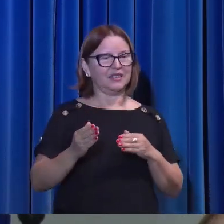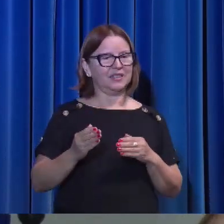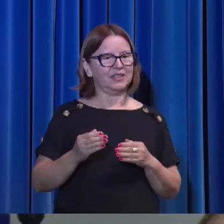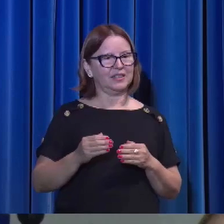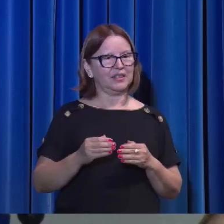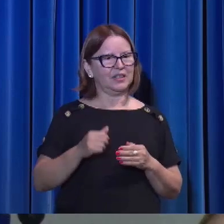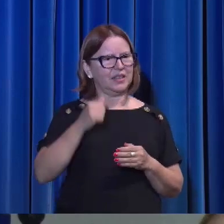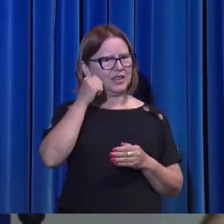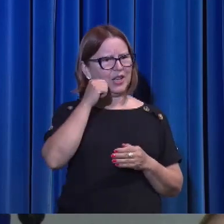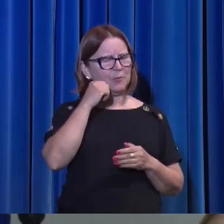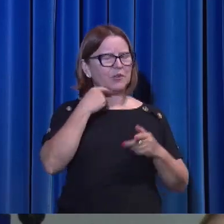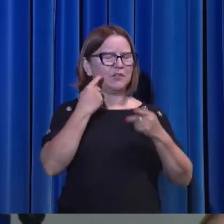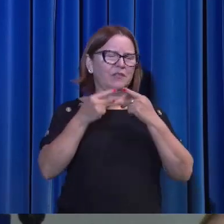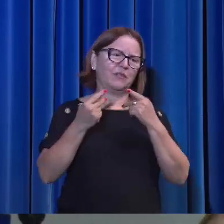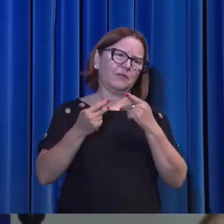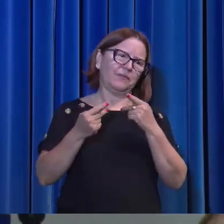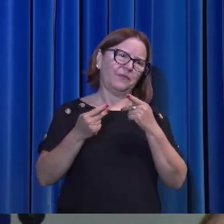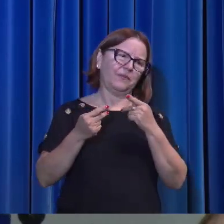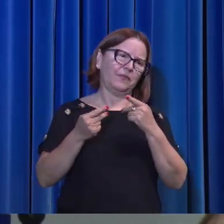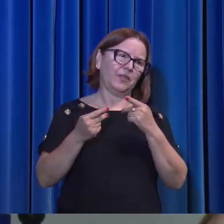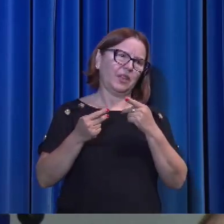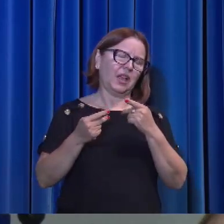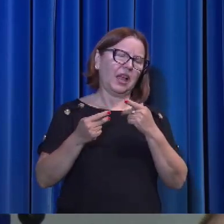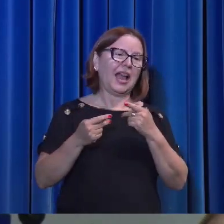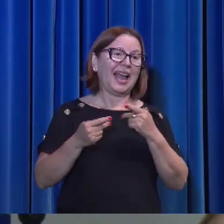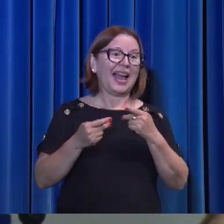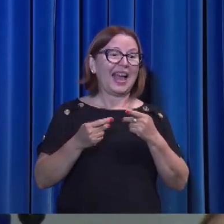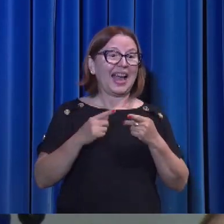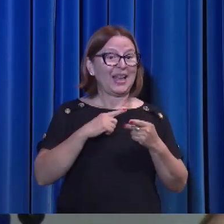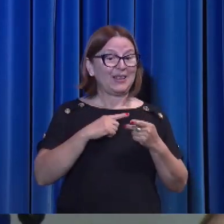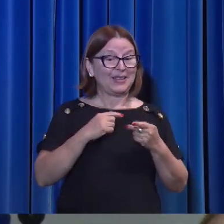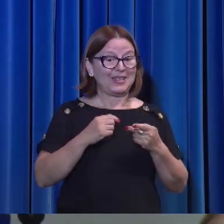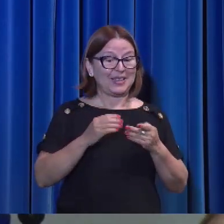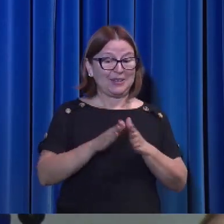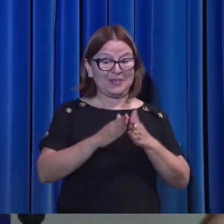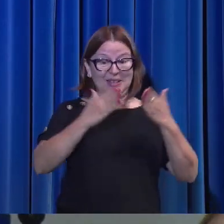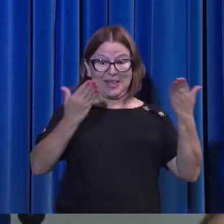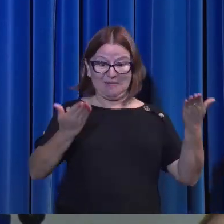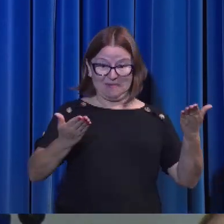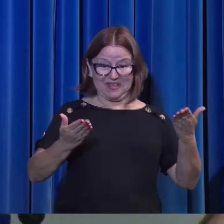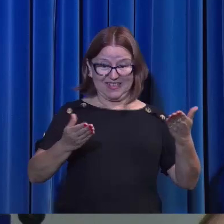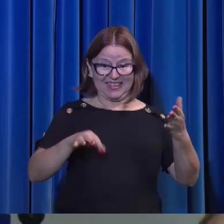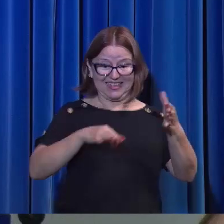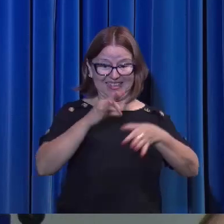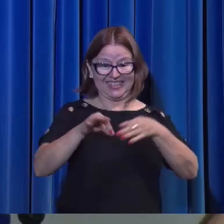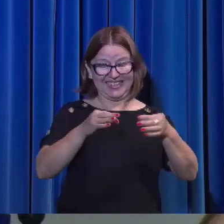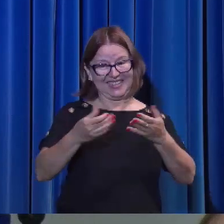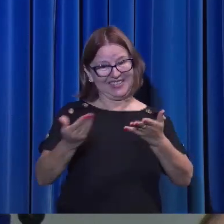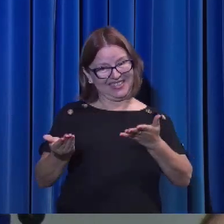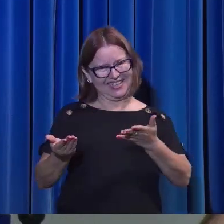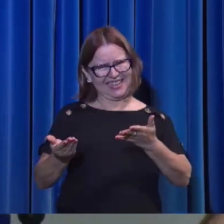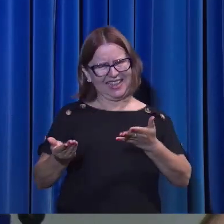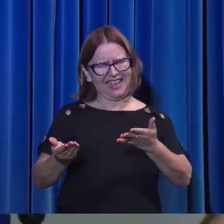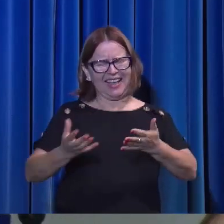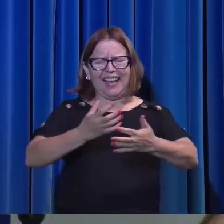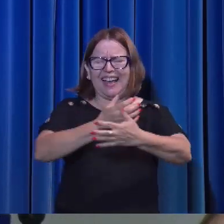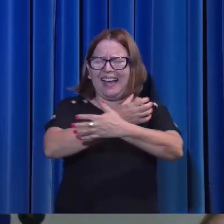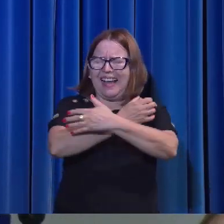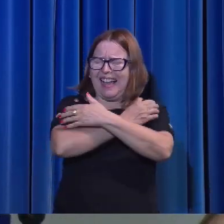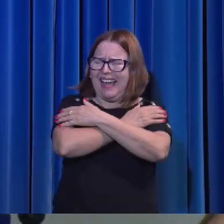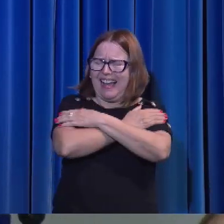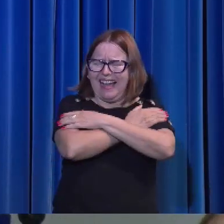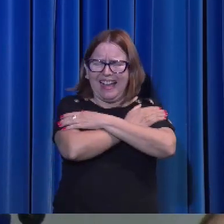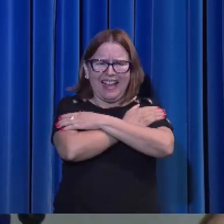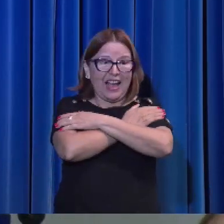disse, olha, eu trouxe hoje uma Bíblia para você. E ele pegou a Bíblia e abraçou a Bíblia e